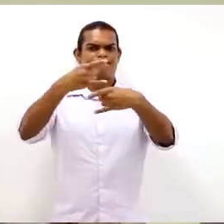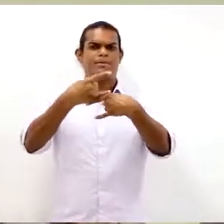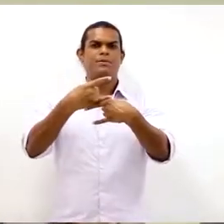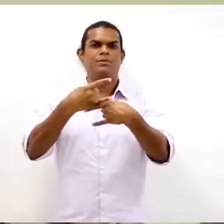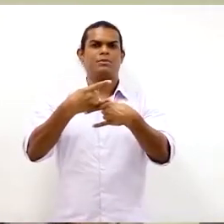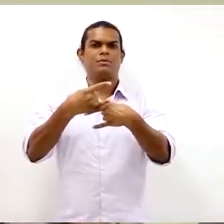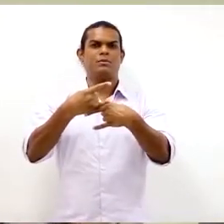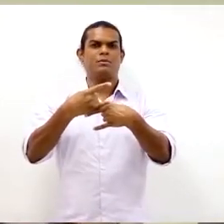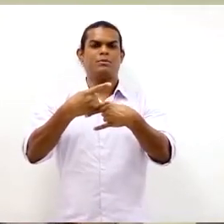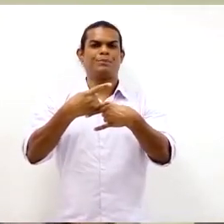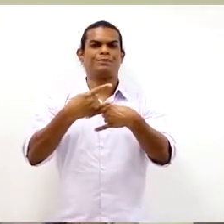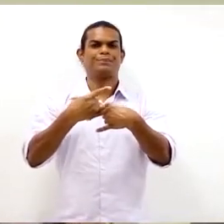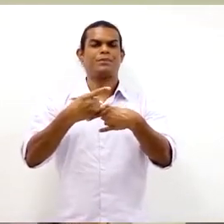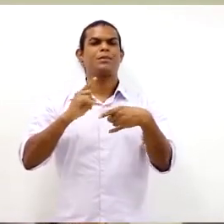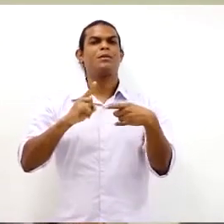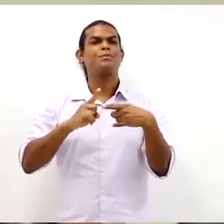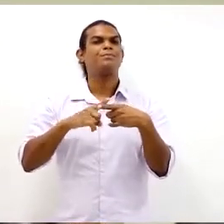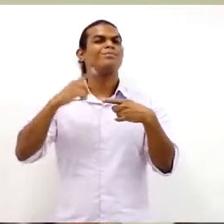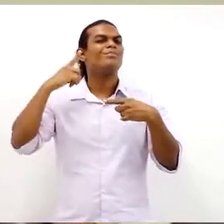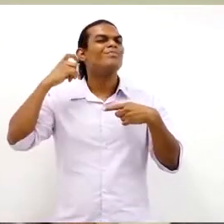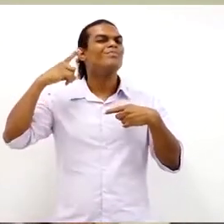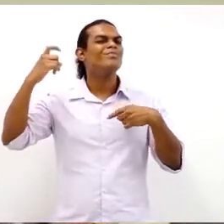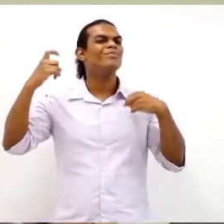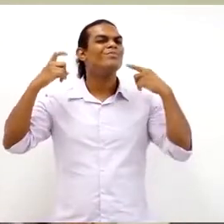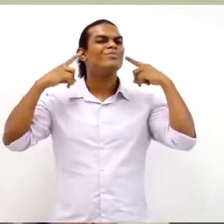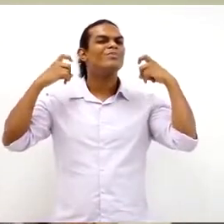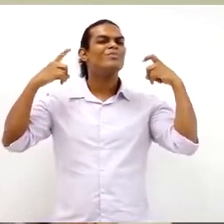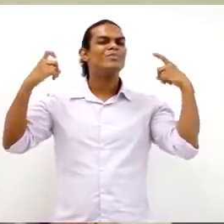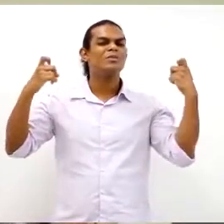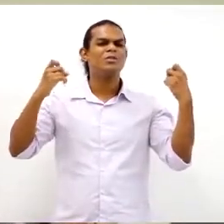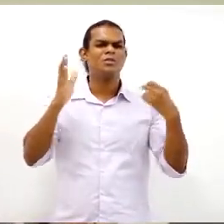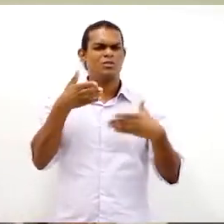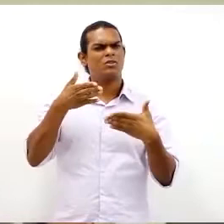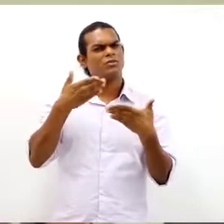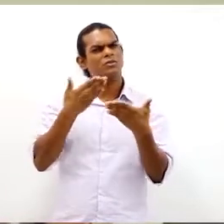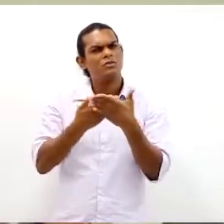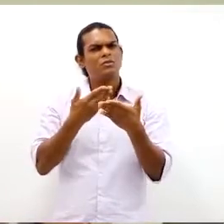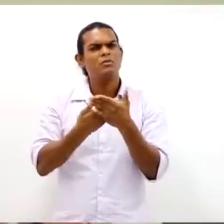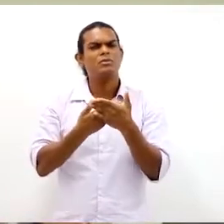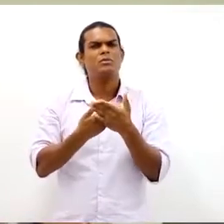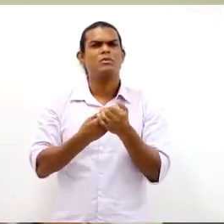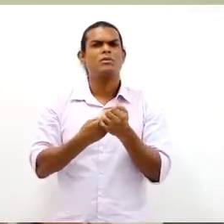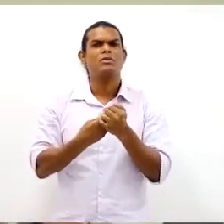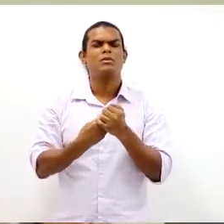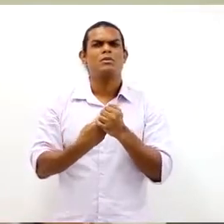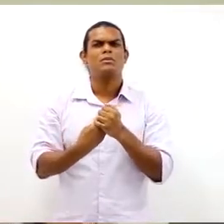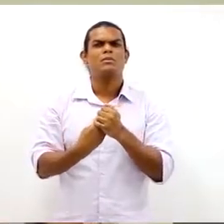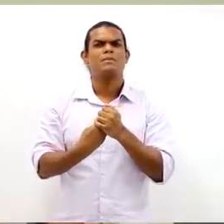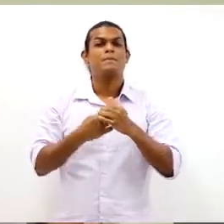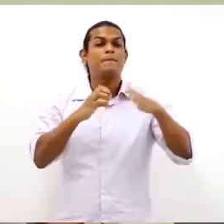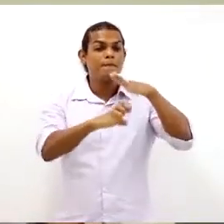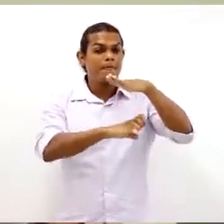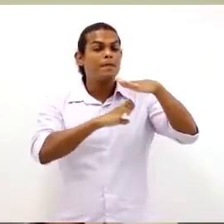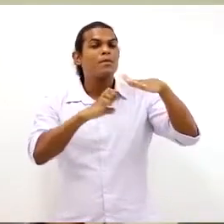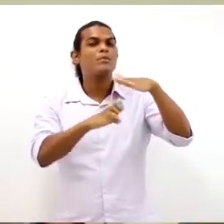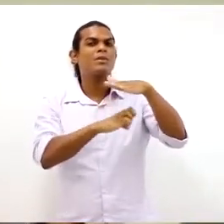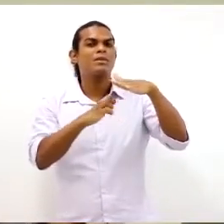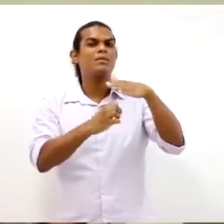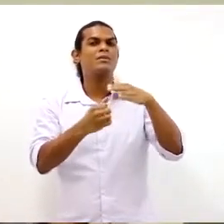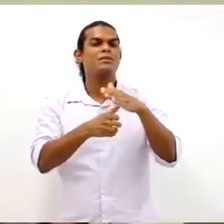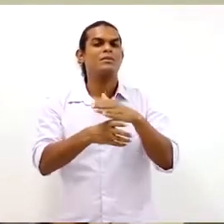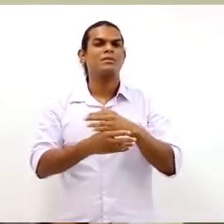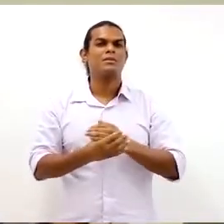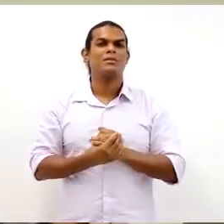fatores. Que o fator do ruído, que nós vimos na aula anterior, vocês não lembram, que nós estivemos lá naquele ambiente de construção, aquela zoada incrível que o